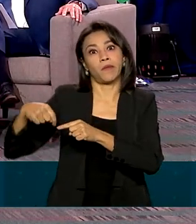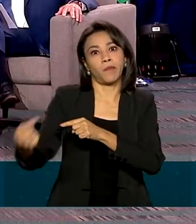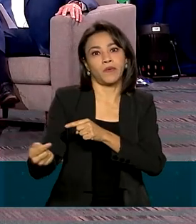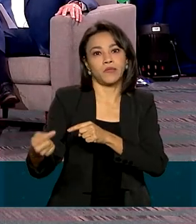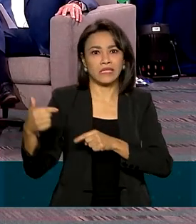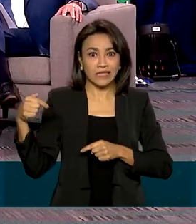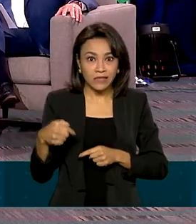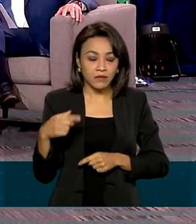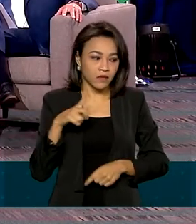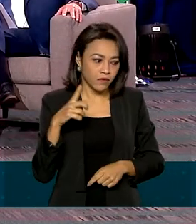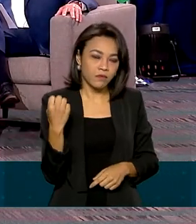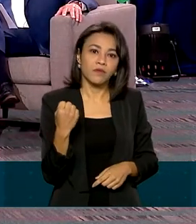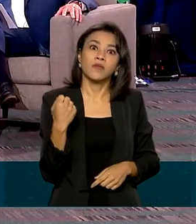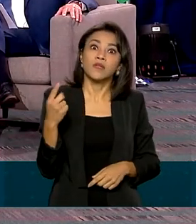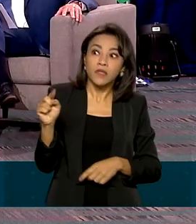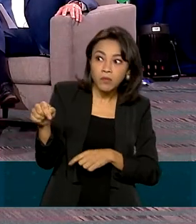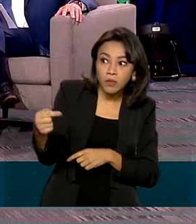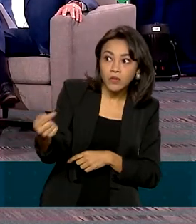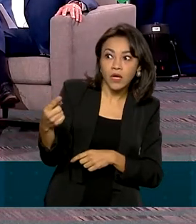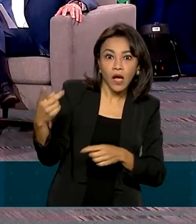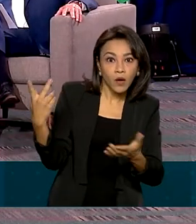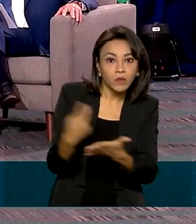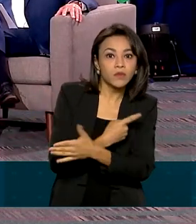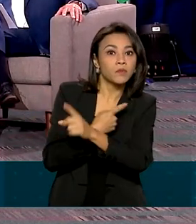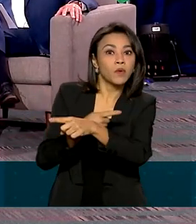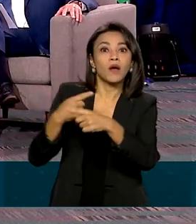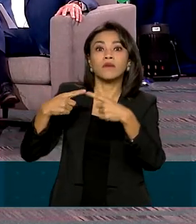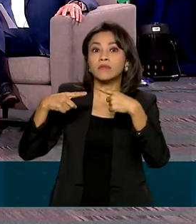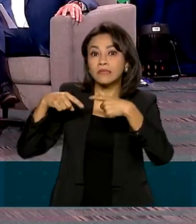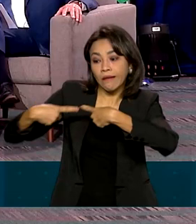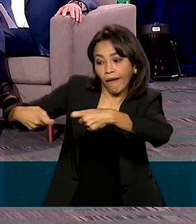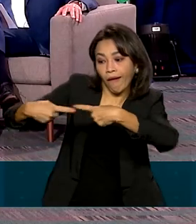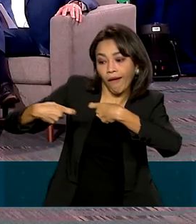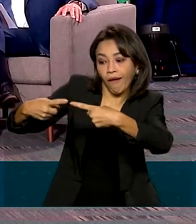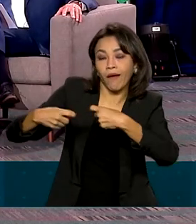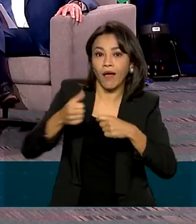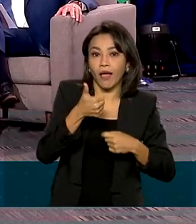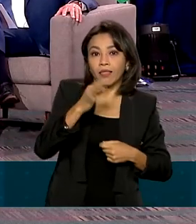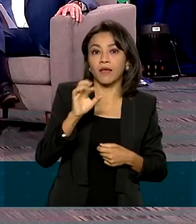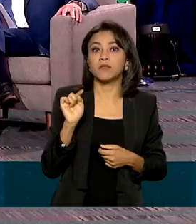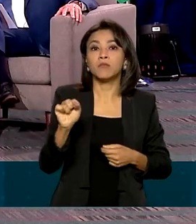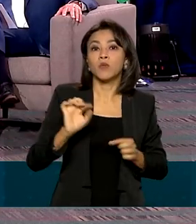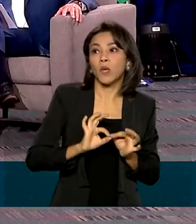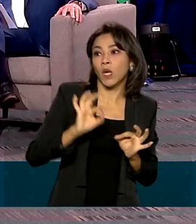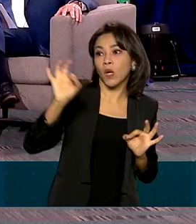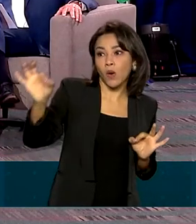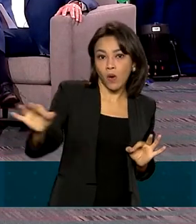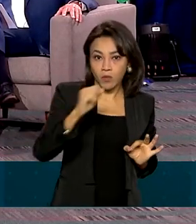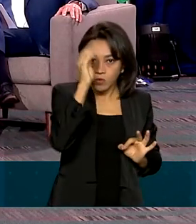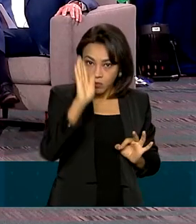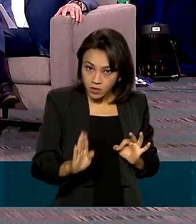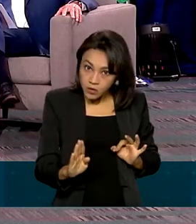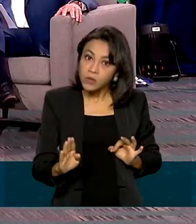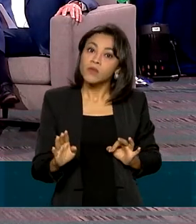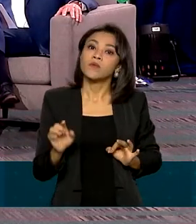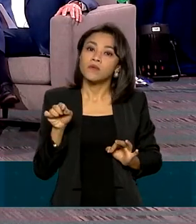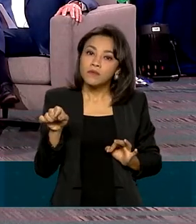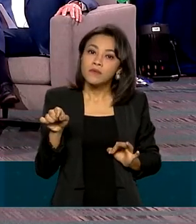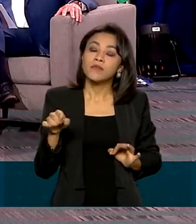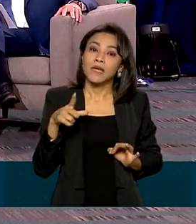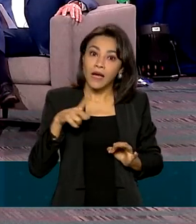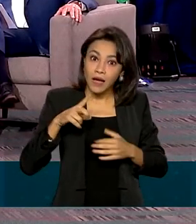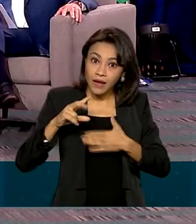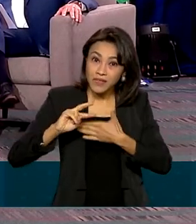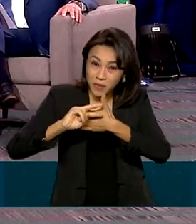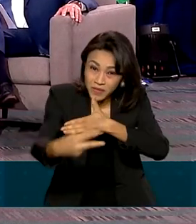por uma guerra a 10 mil quilômetros de distância do Brasil, as consequências econômicas são